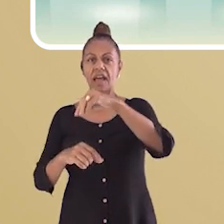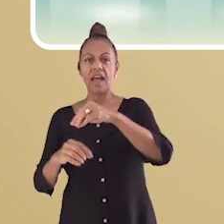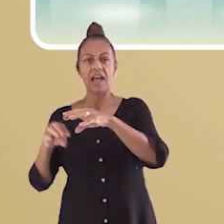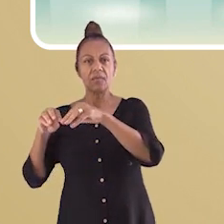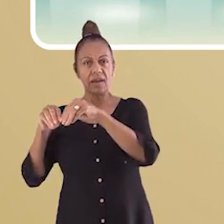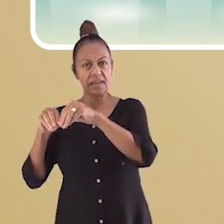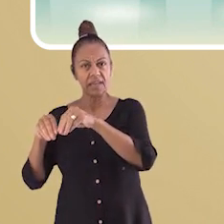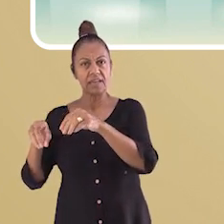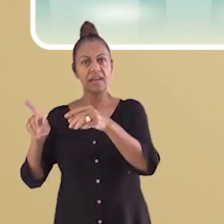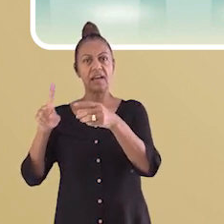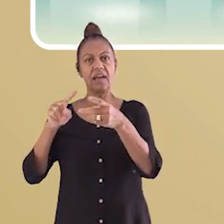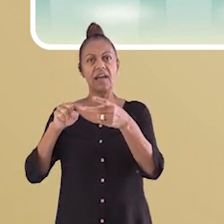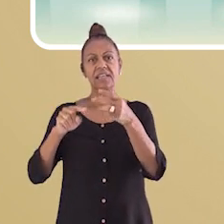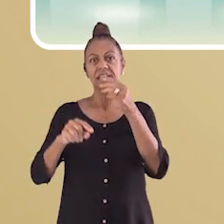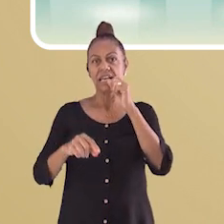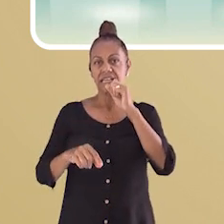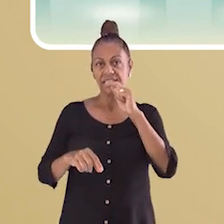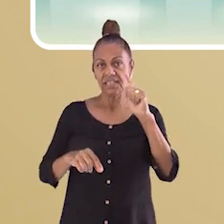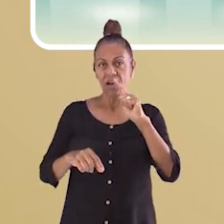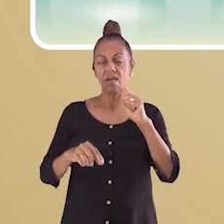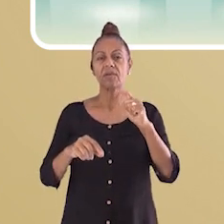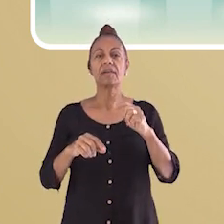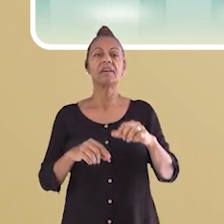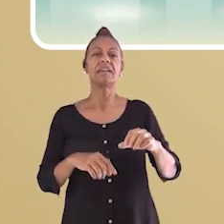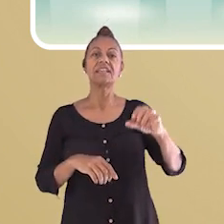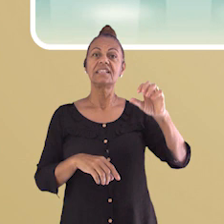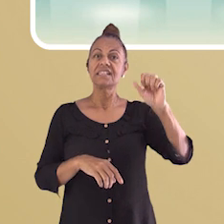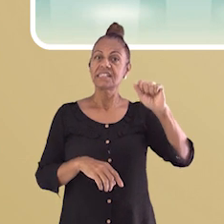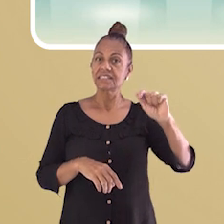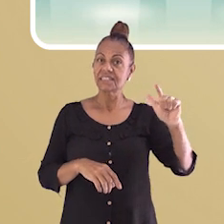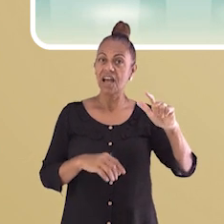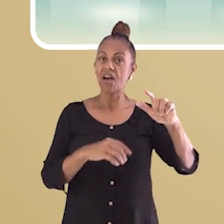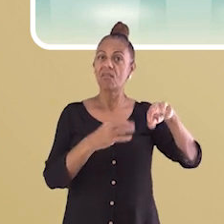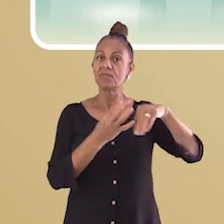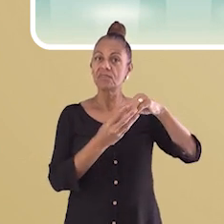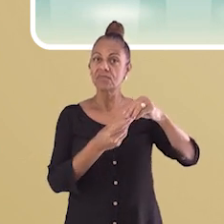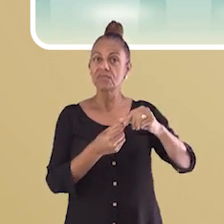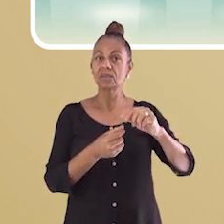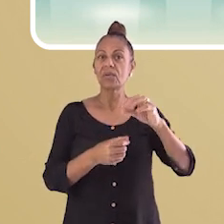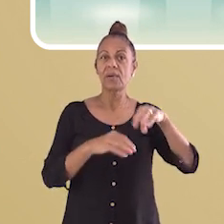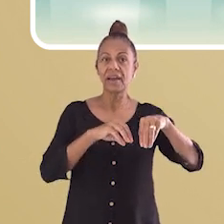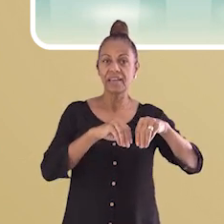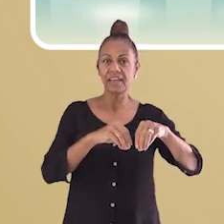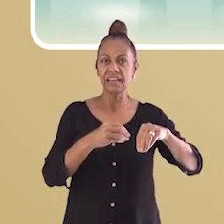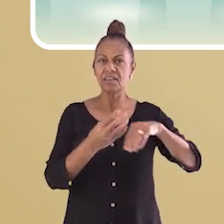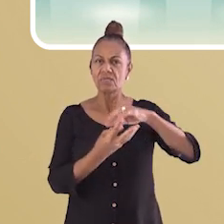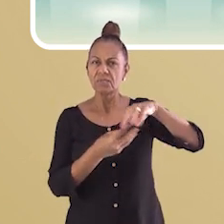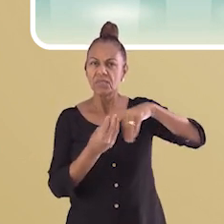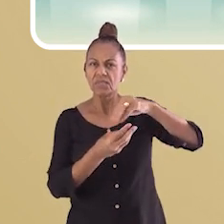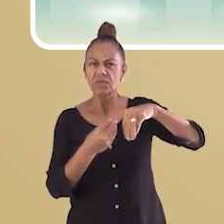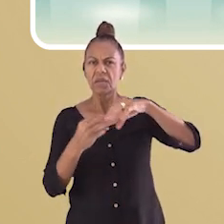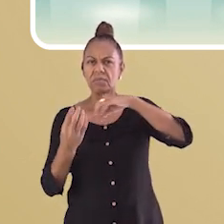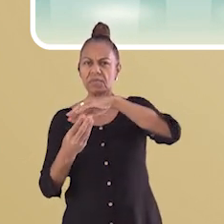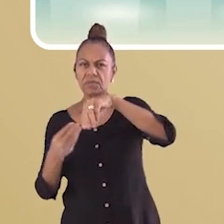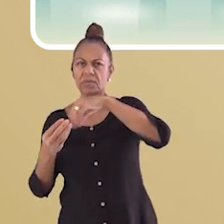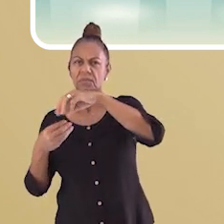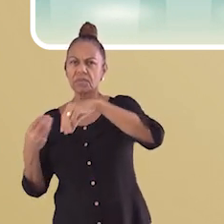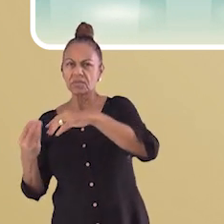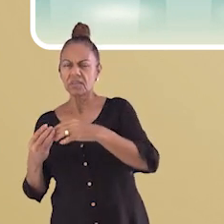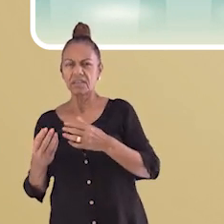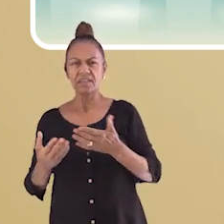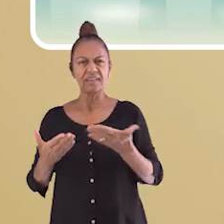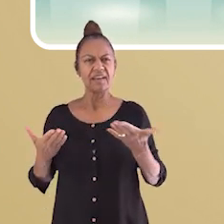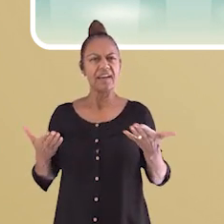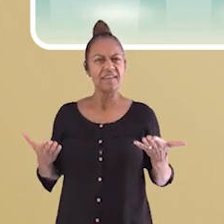Água com areia, água com sal e sal com areia. Misture e observe o resultado. E aí? As